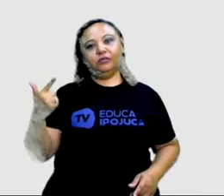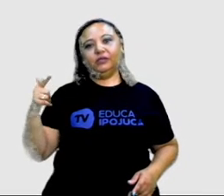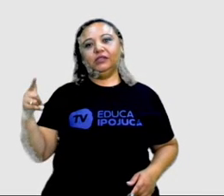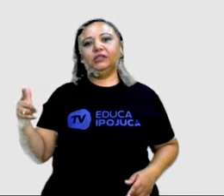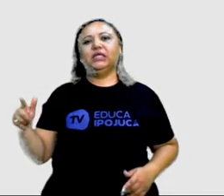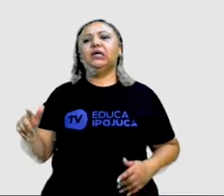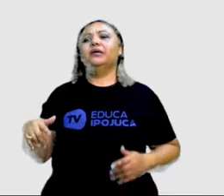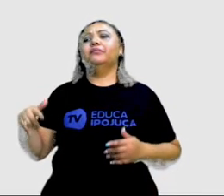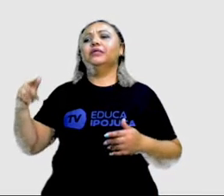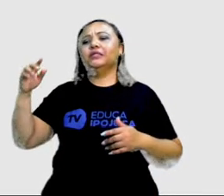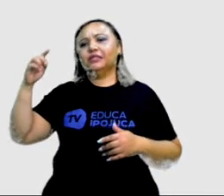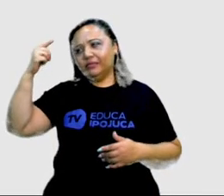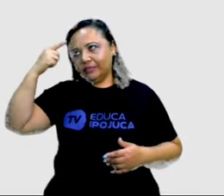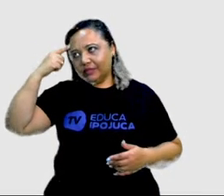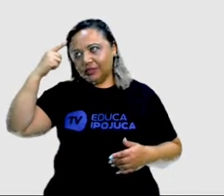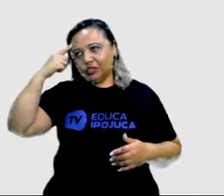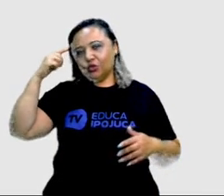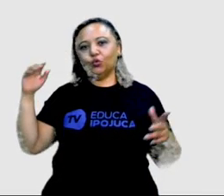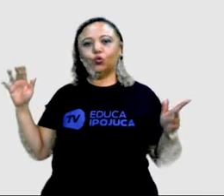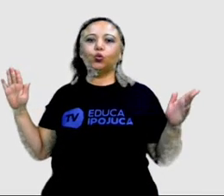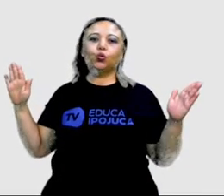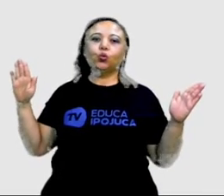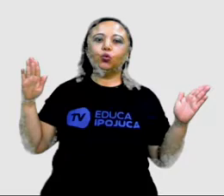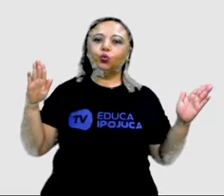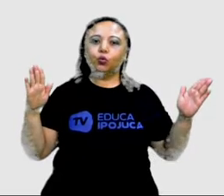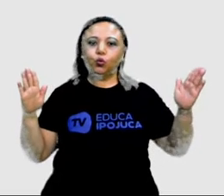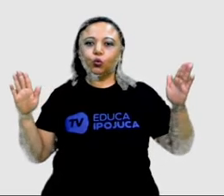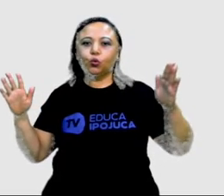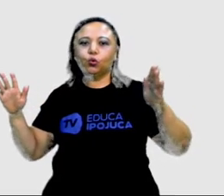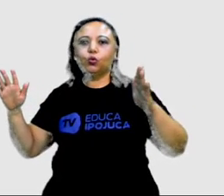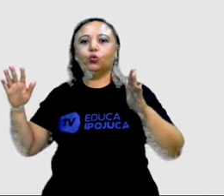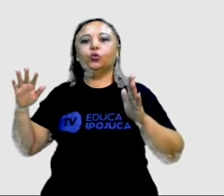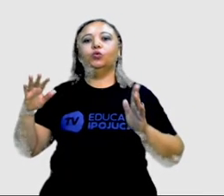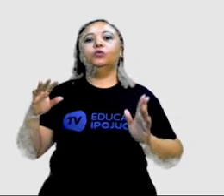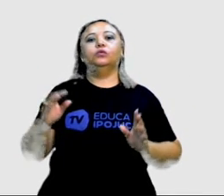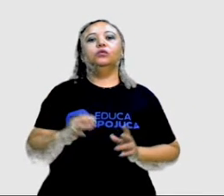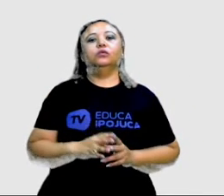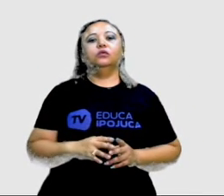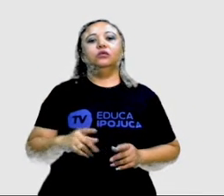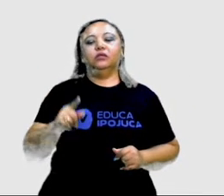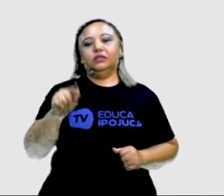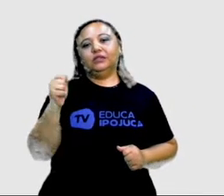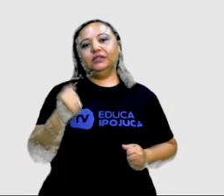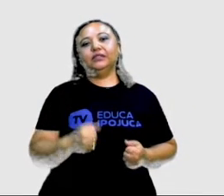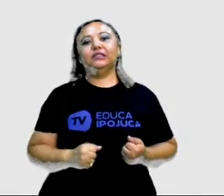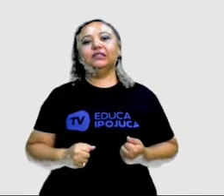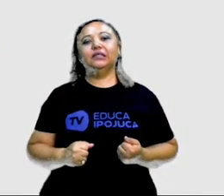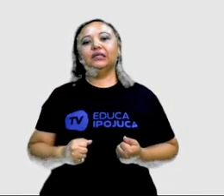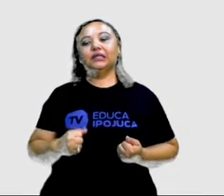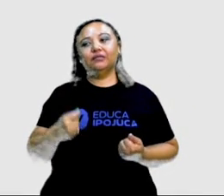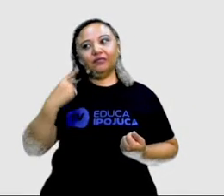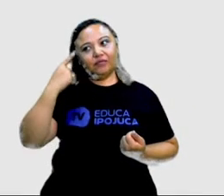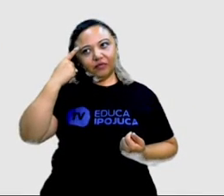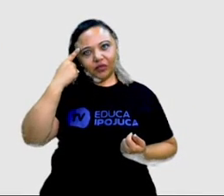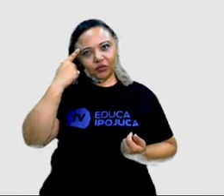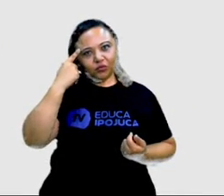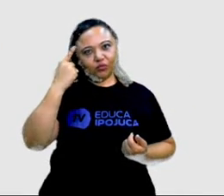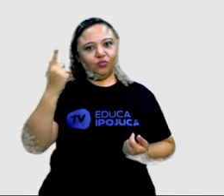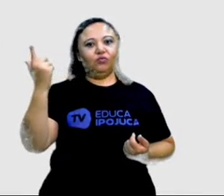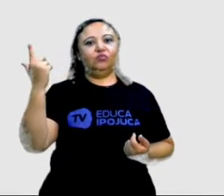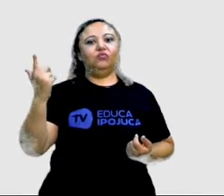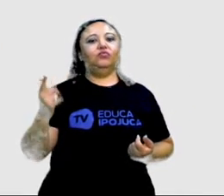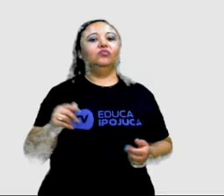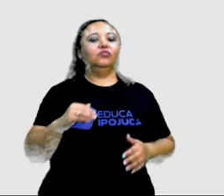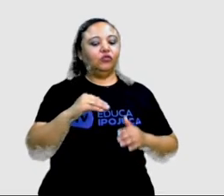Então, quando ele pensa no urubu, que vê a conversa lá, que vê a viola, que ele tem aquela ideia, aquele estalo de,